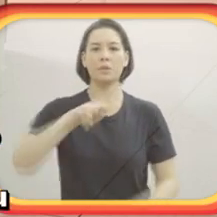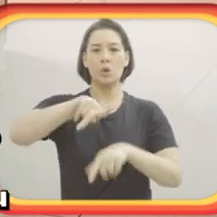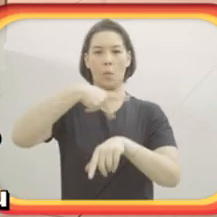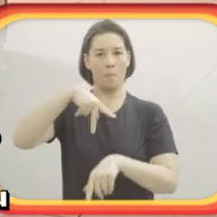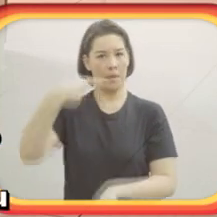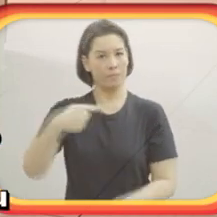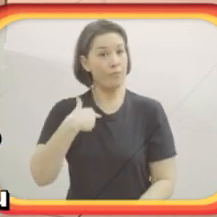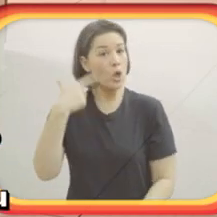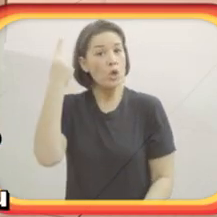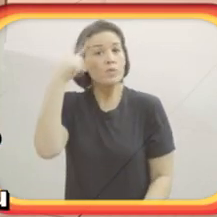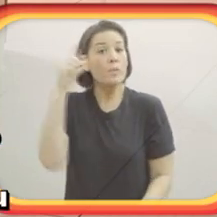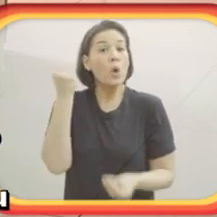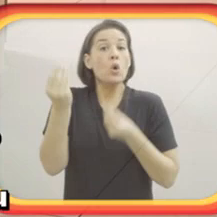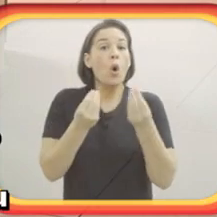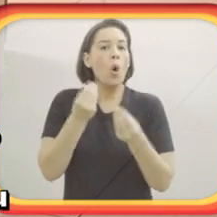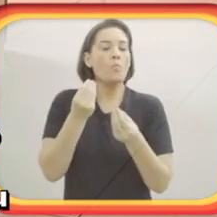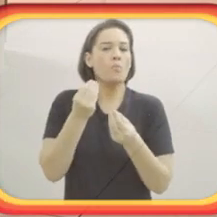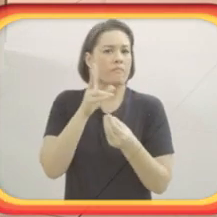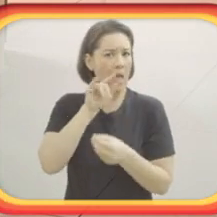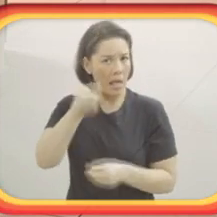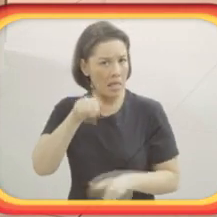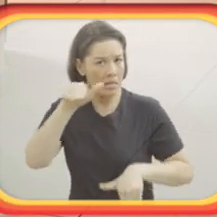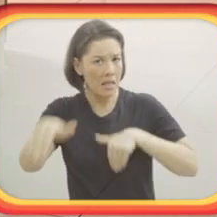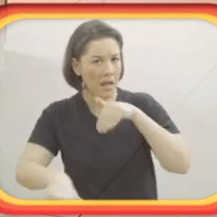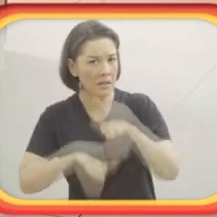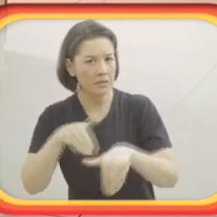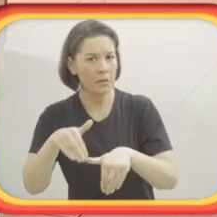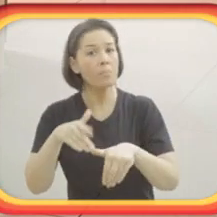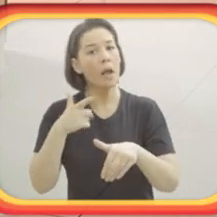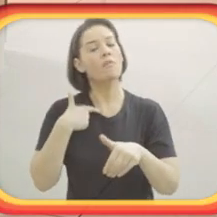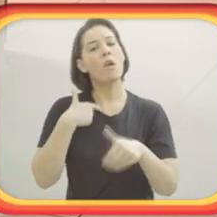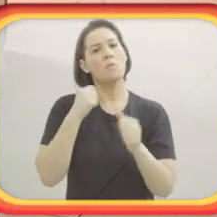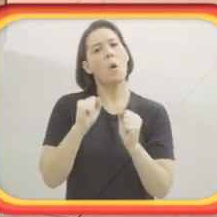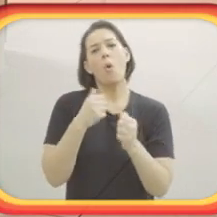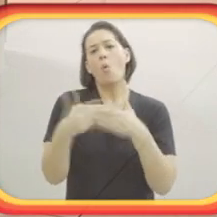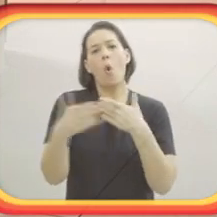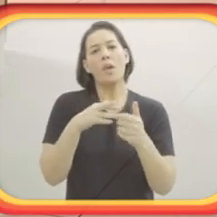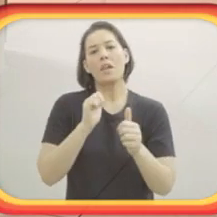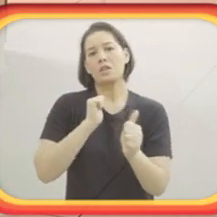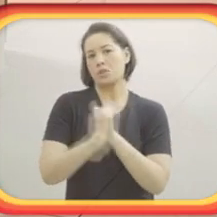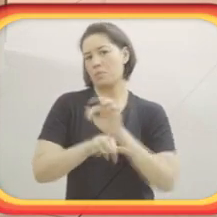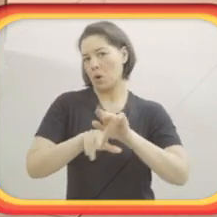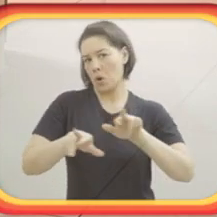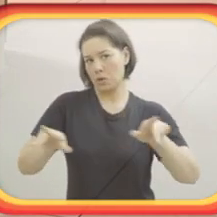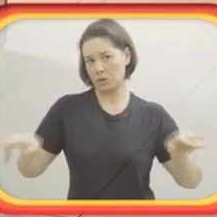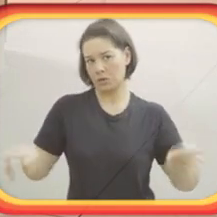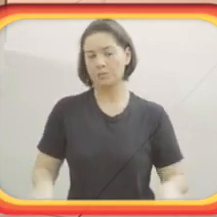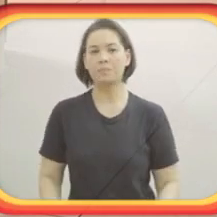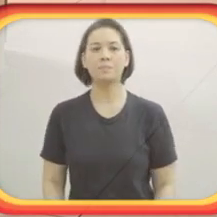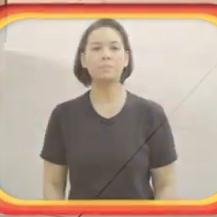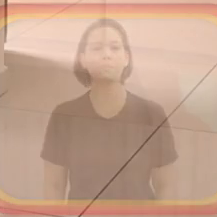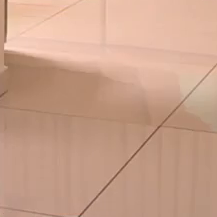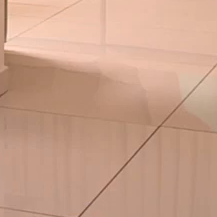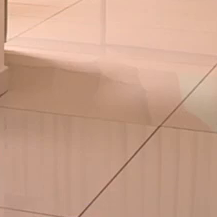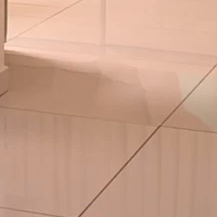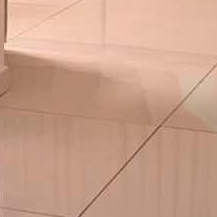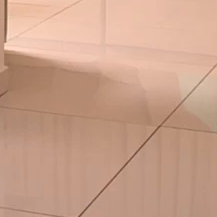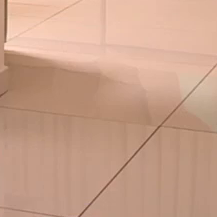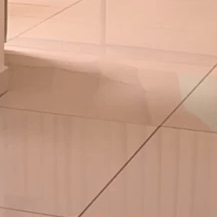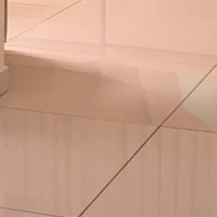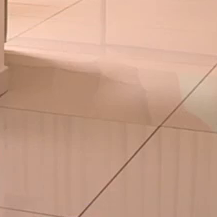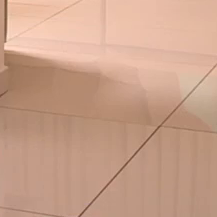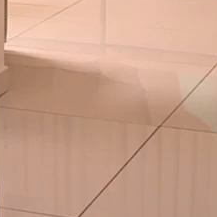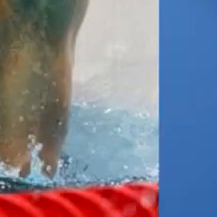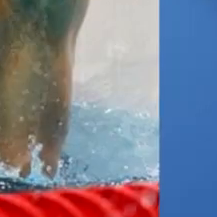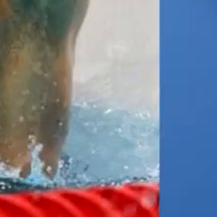ser um atleta também. Um dia eu quero representar o país. Mas não sabia se ia ser na natação. Mas eu queria fazer